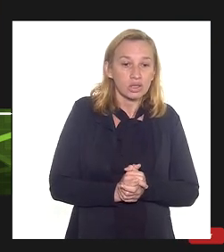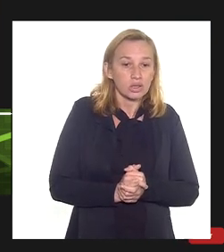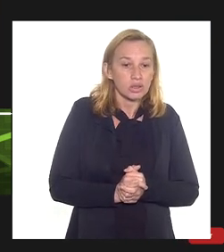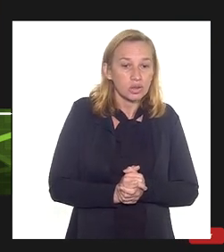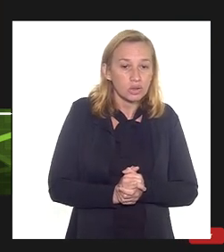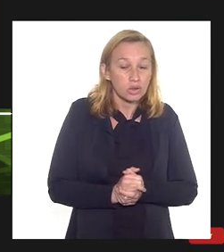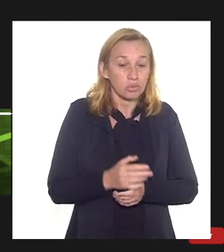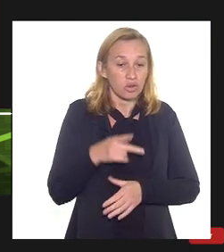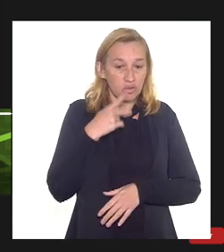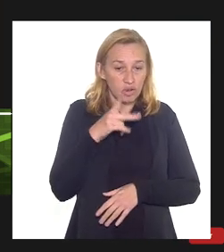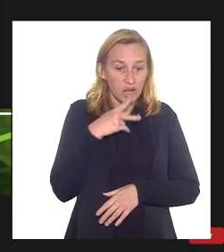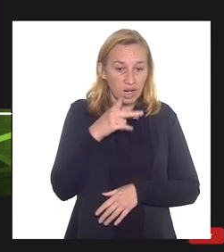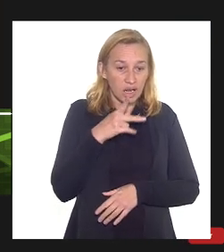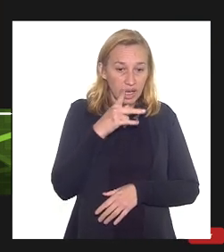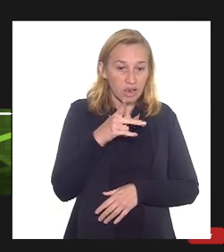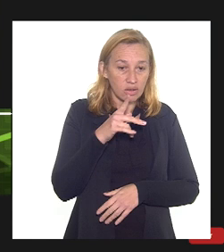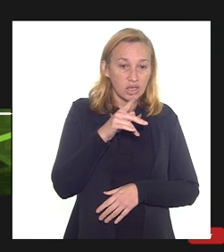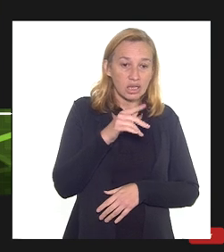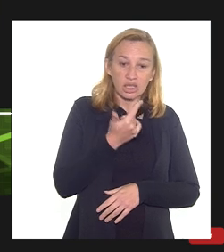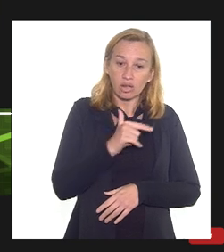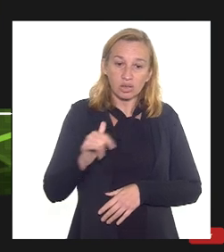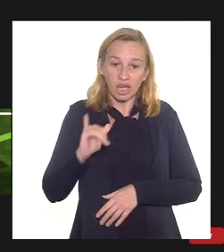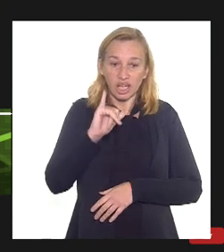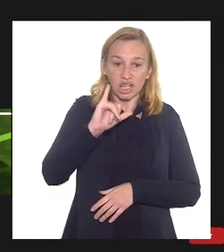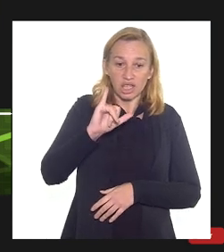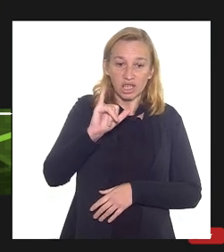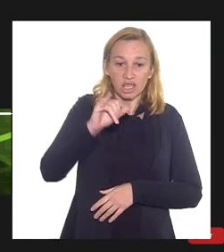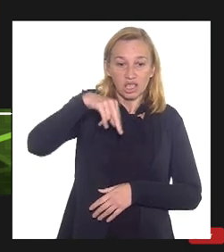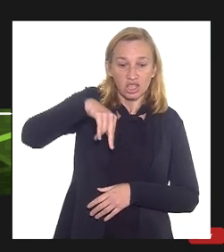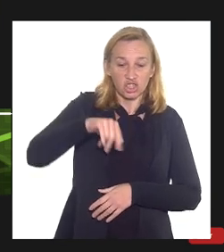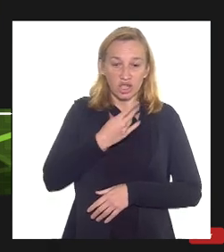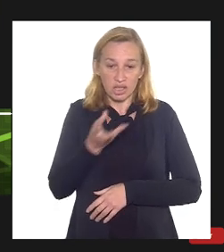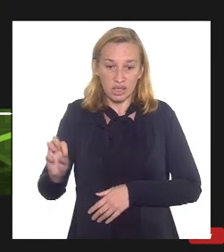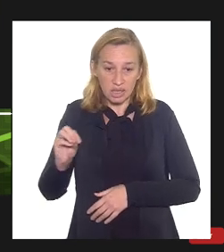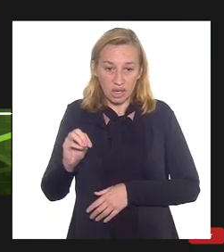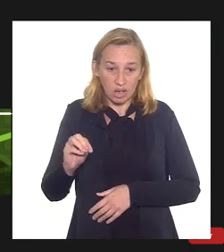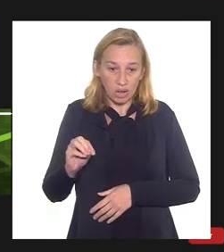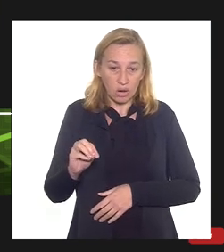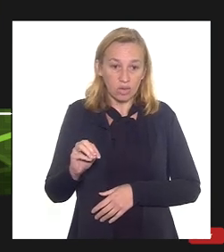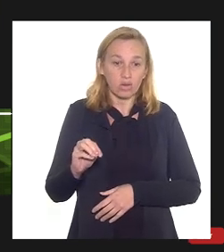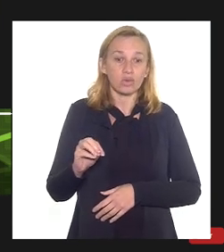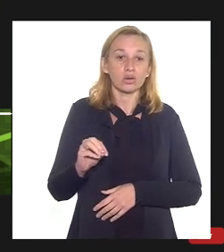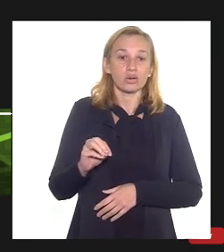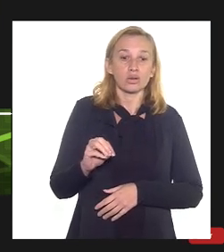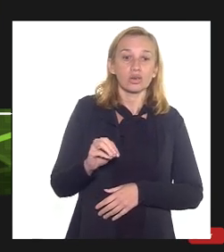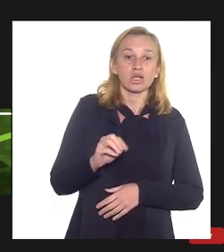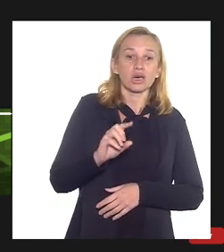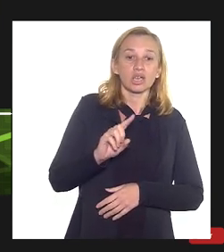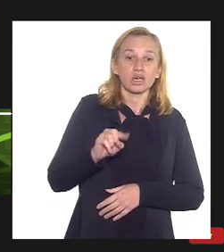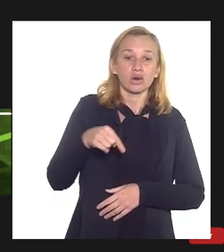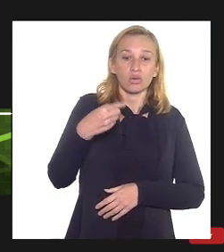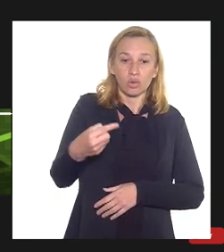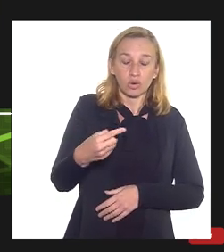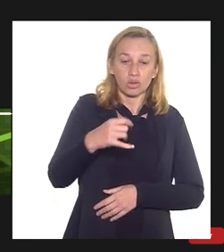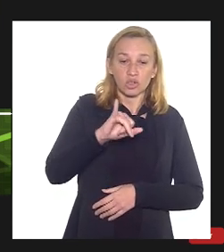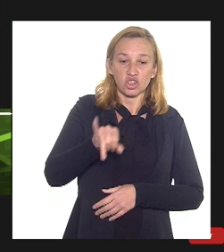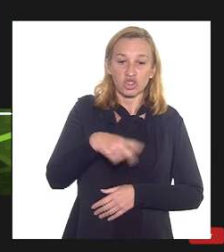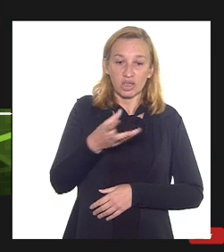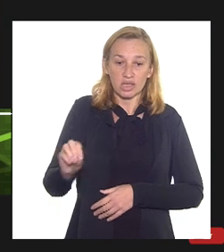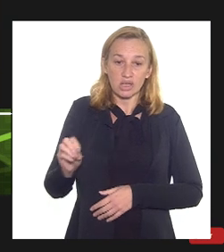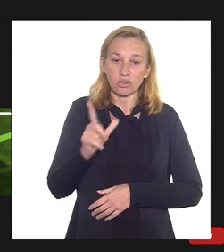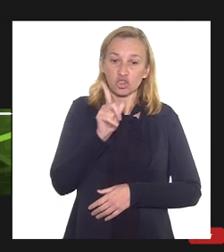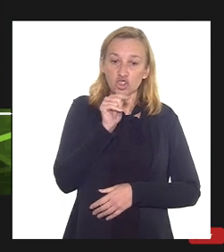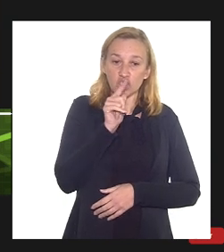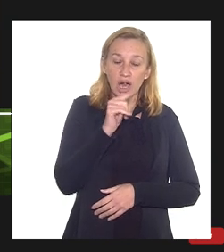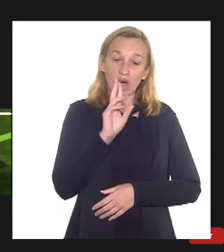eu coloquei sem injeção que ele produz menos injeção de gás ou água e aqui o que produz mais